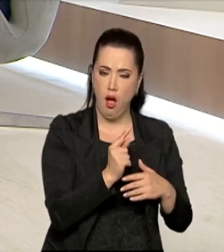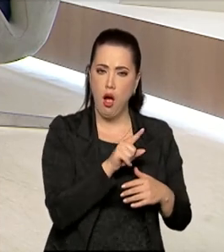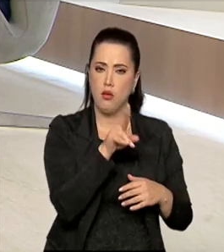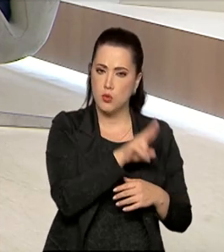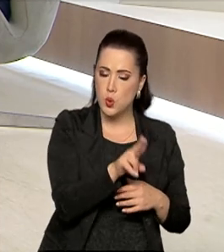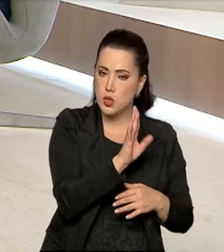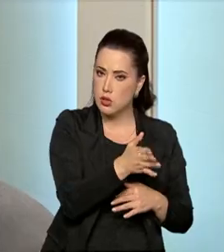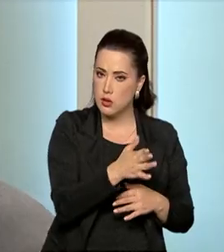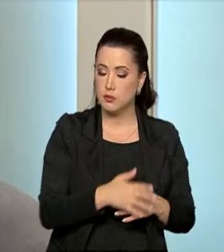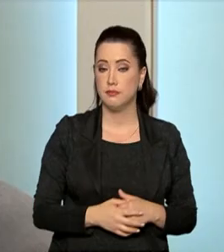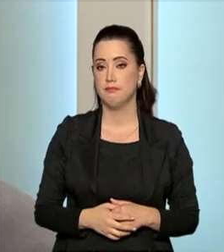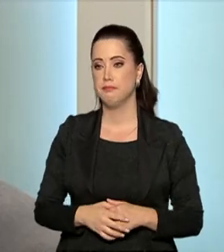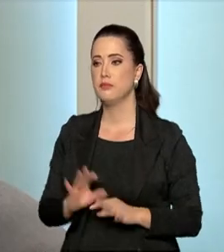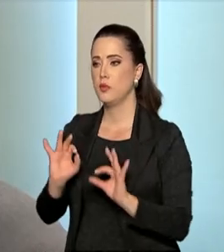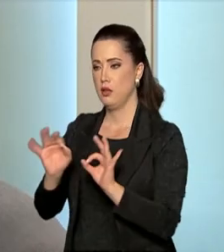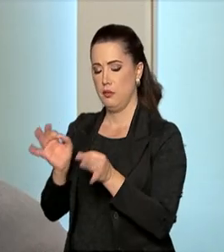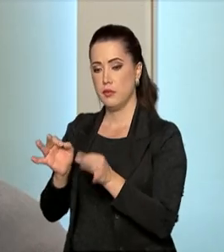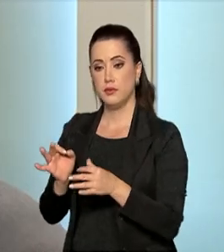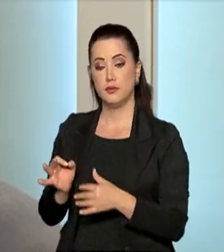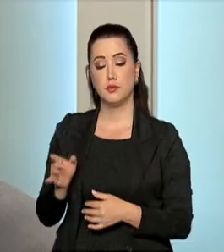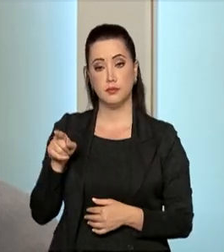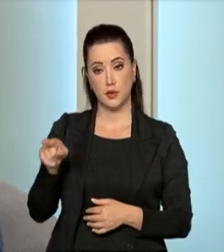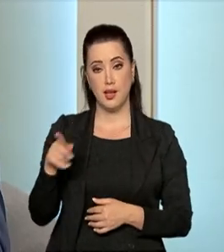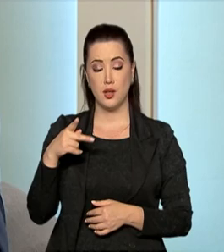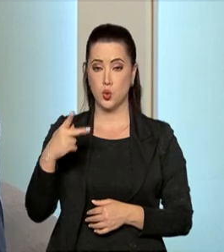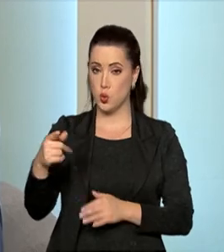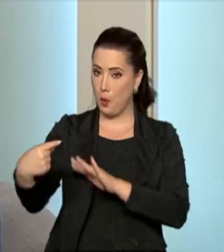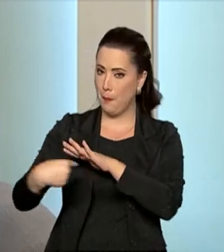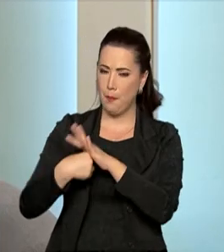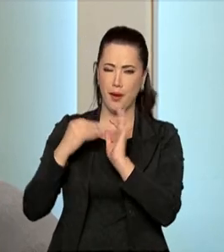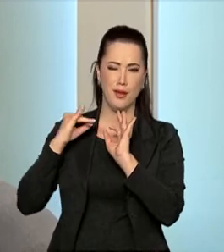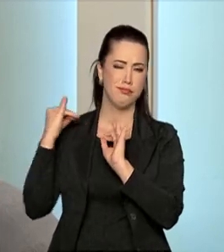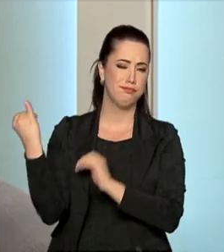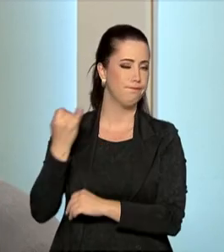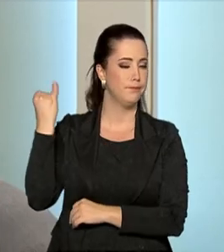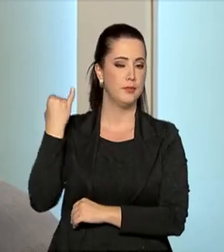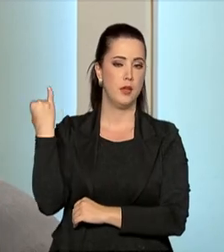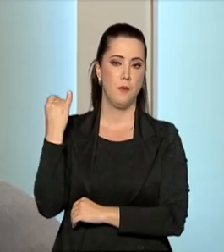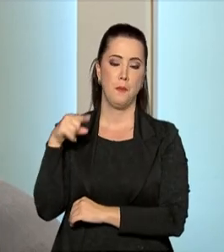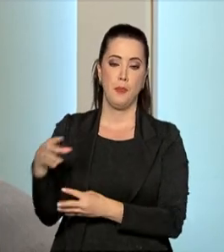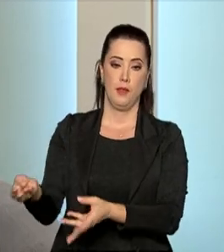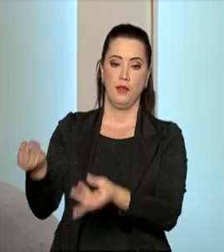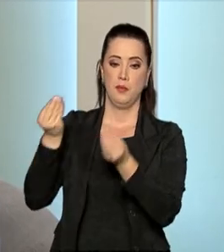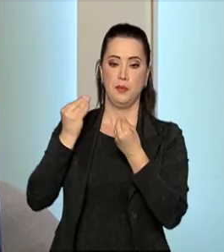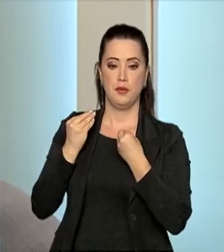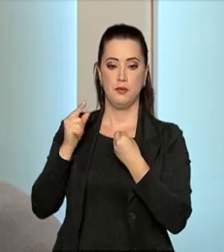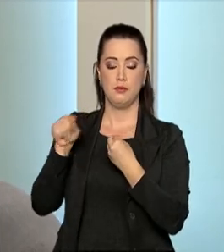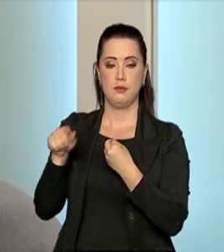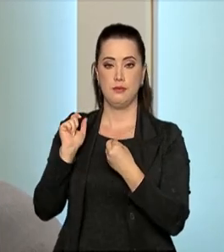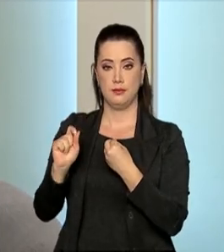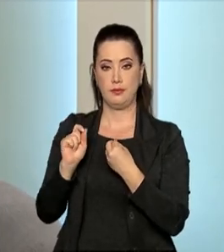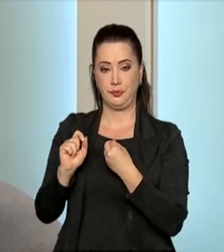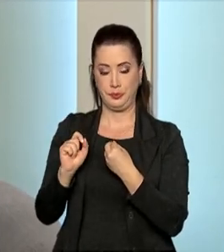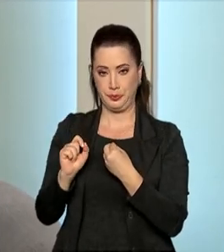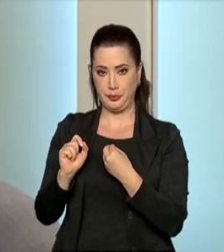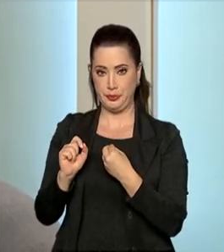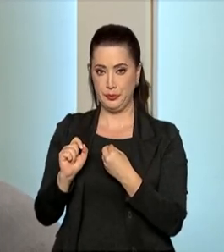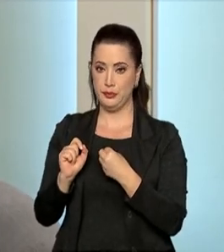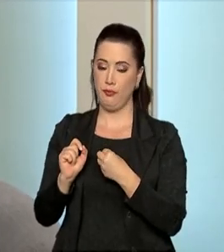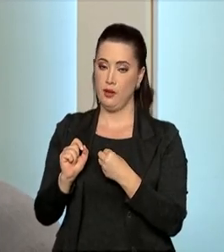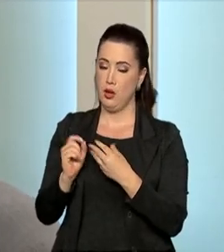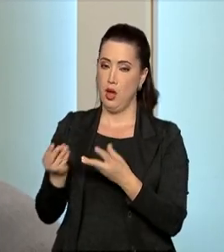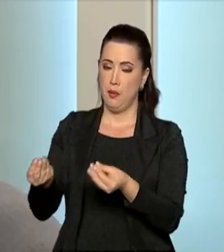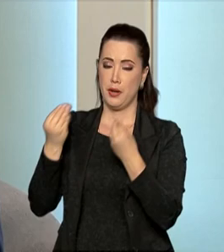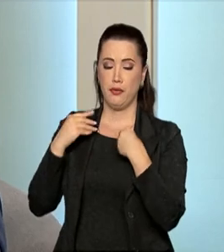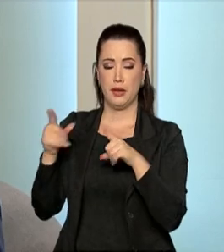foi aplicado. Perfeito, Cátio. A sua pergunta é muito importante para trazer à luz e desmistificar algumas